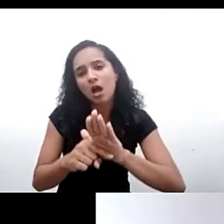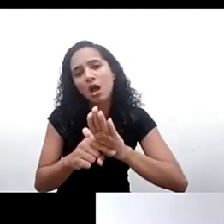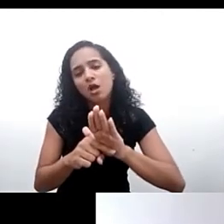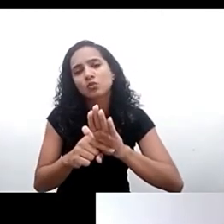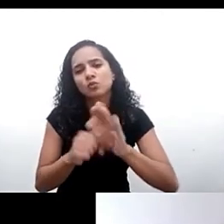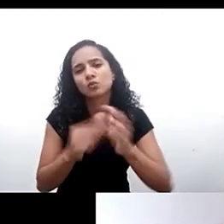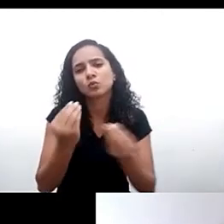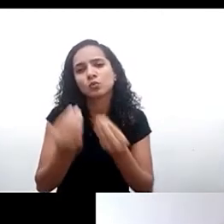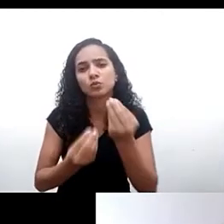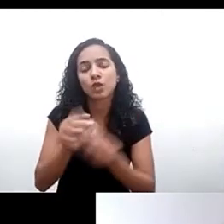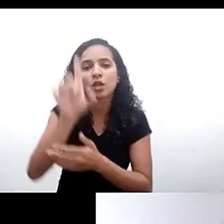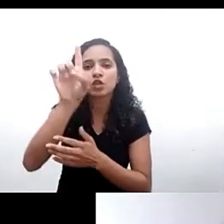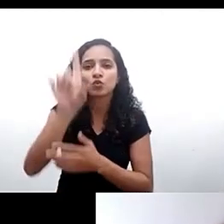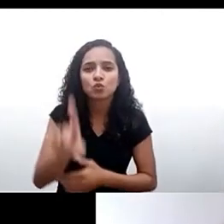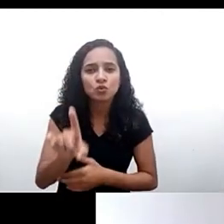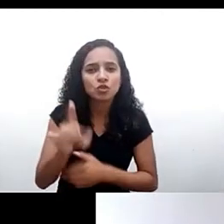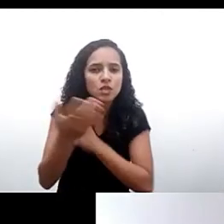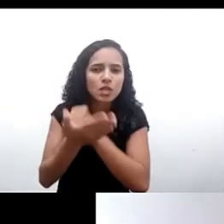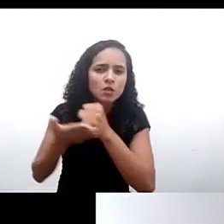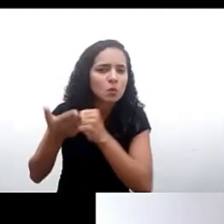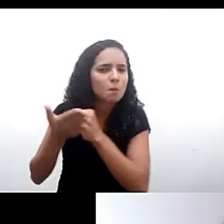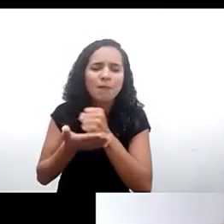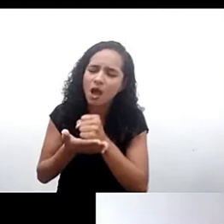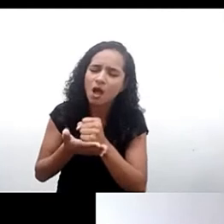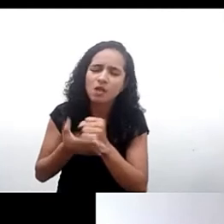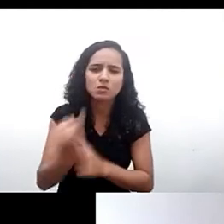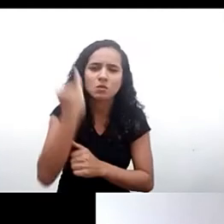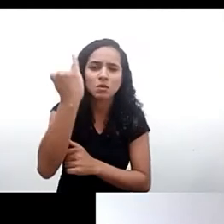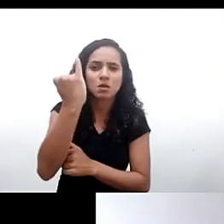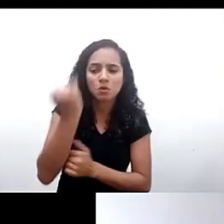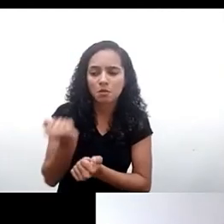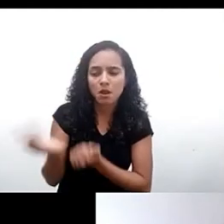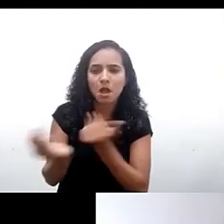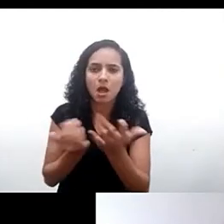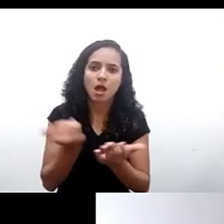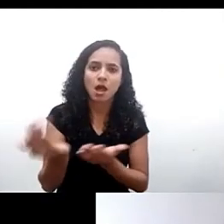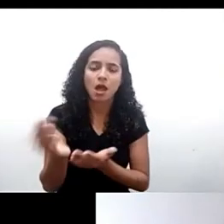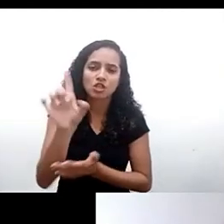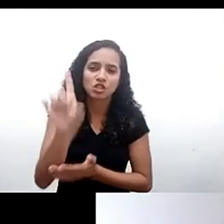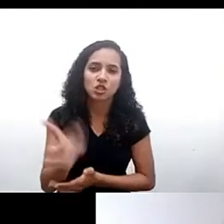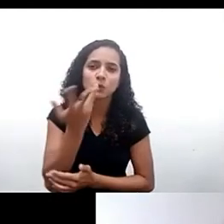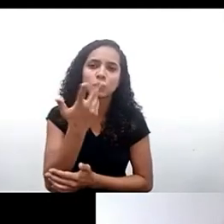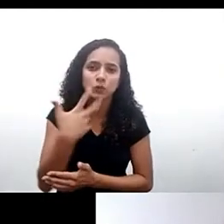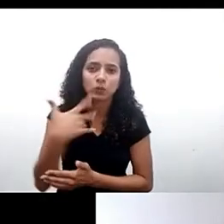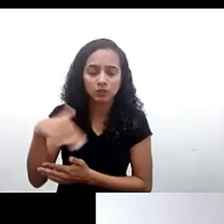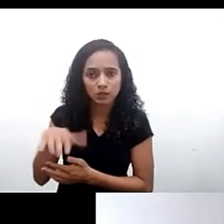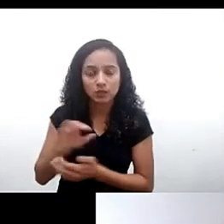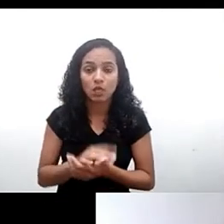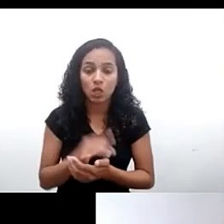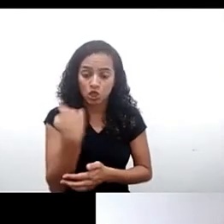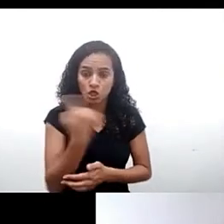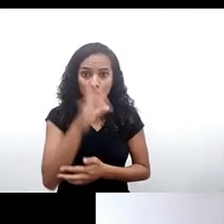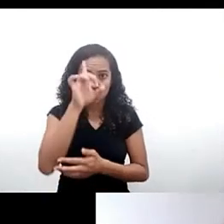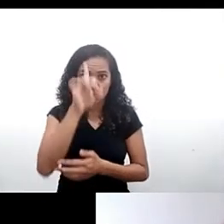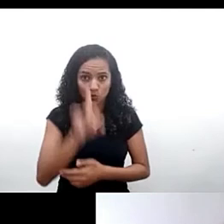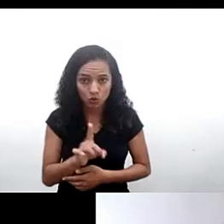desse direito fundamental à proteção de dados aplicada exatamente às crianças então lembrando aqui que o nosso direito fundamental a proteção de